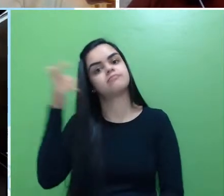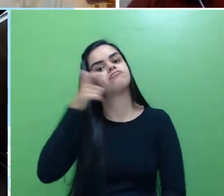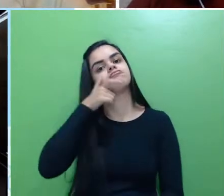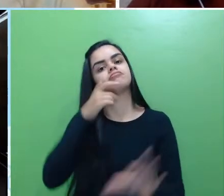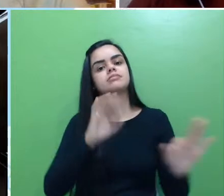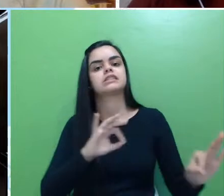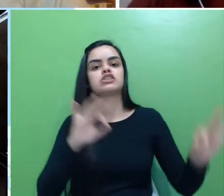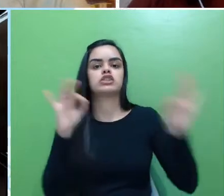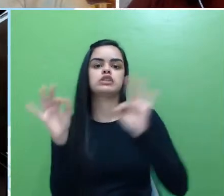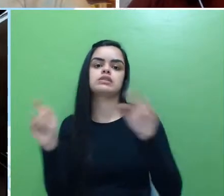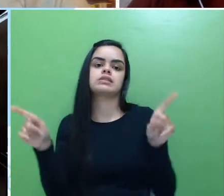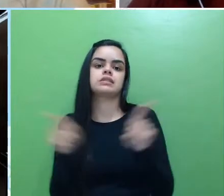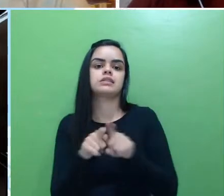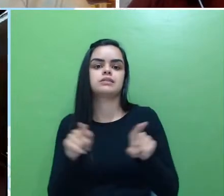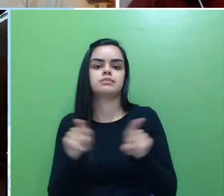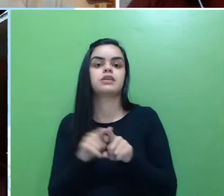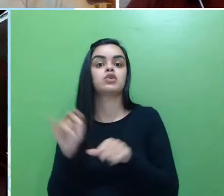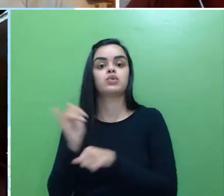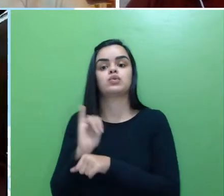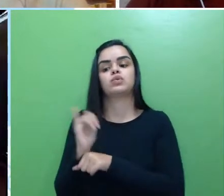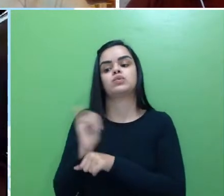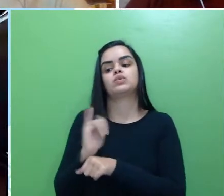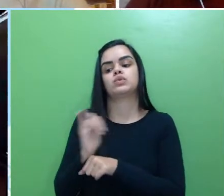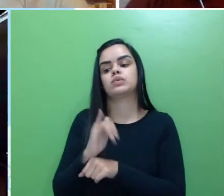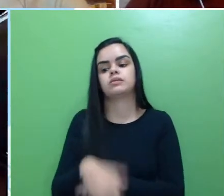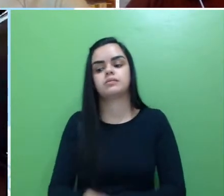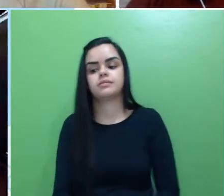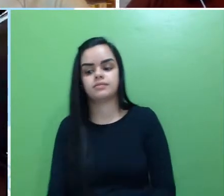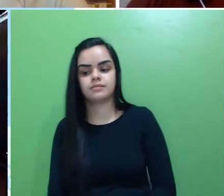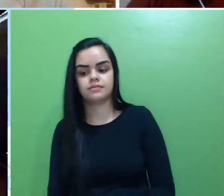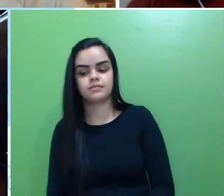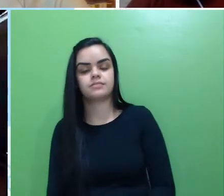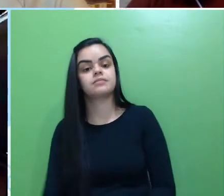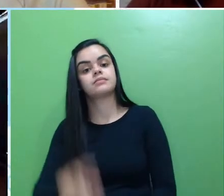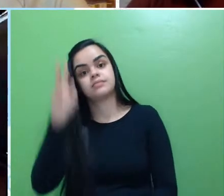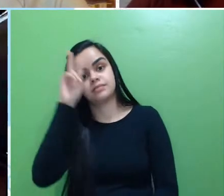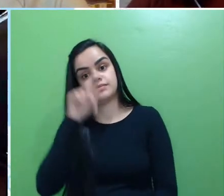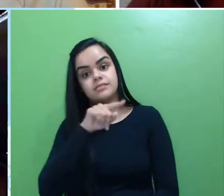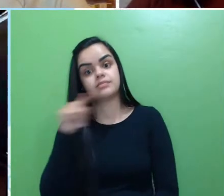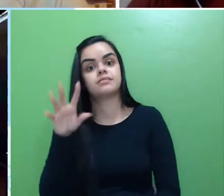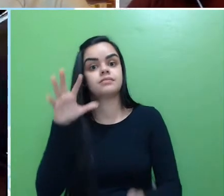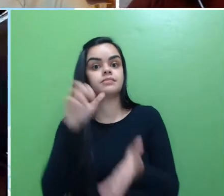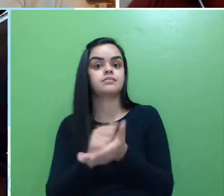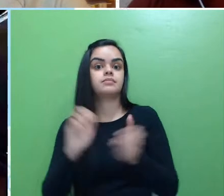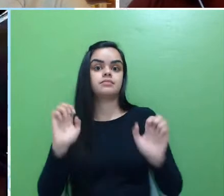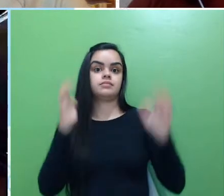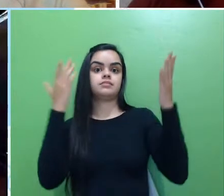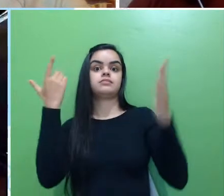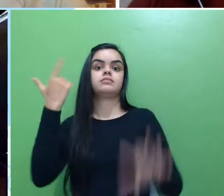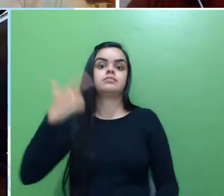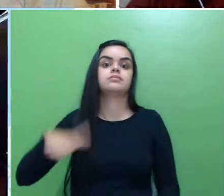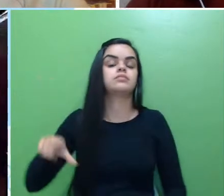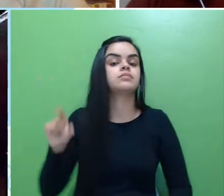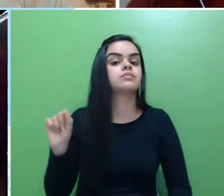acompanhando também pelo YouTube, lembrar para se inscrever no evento, novamente,